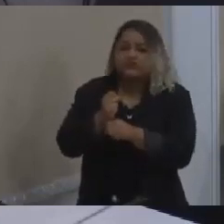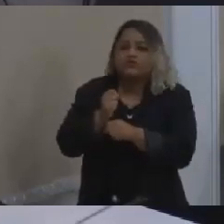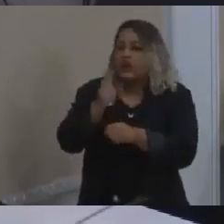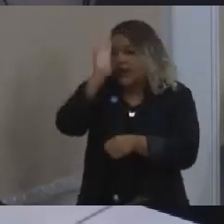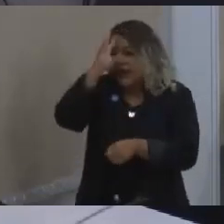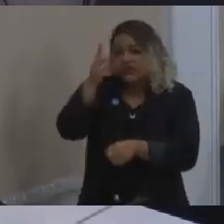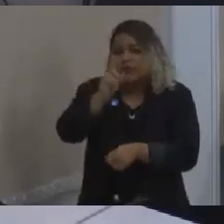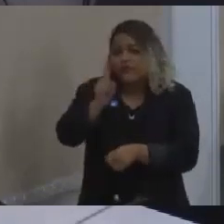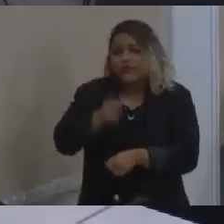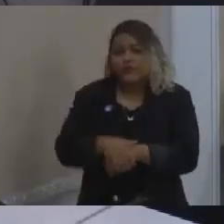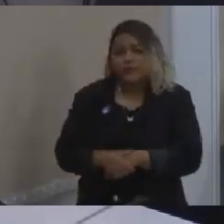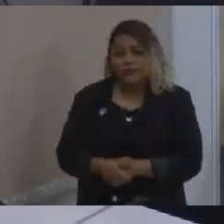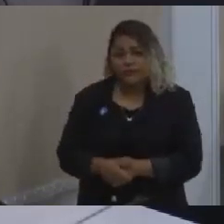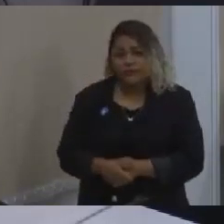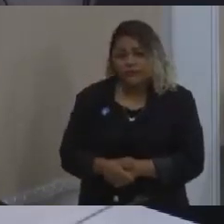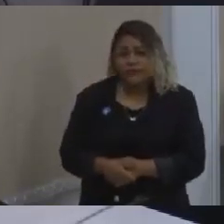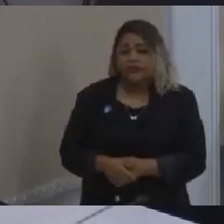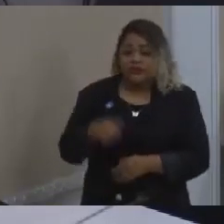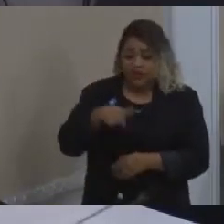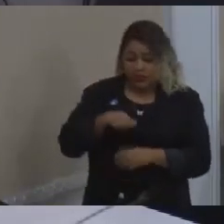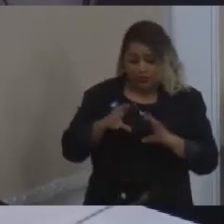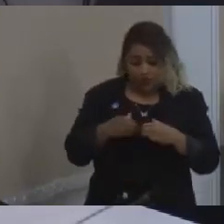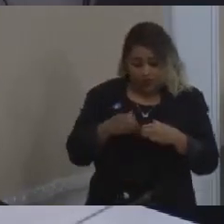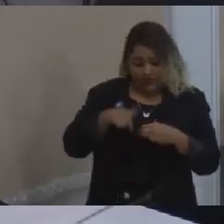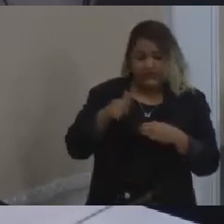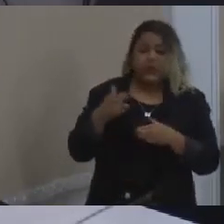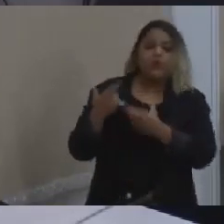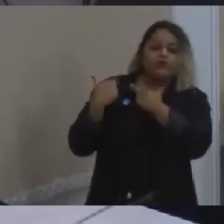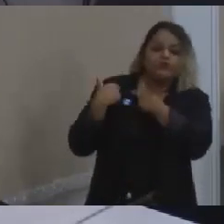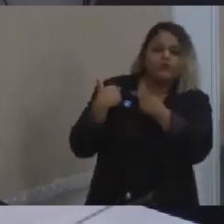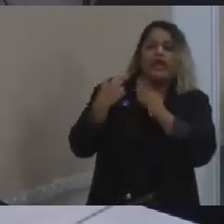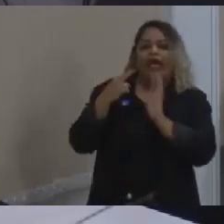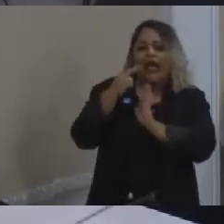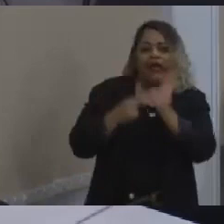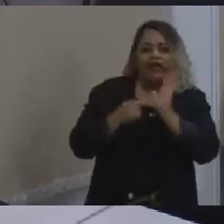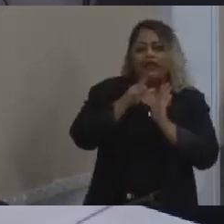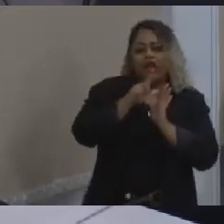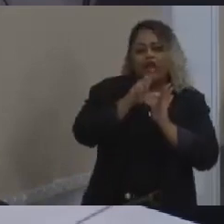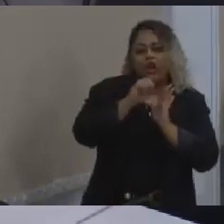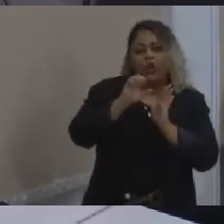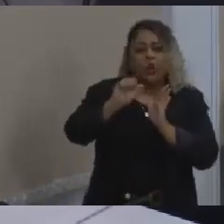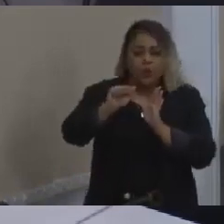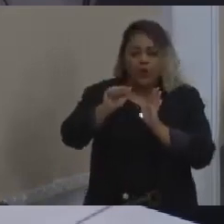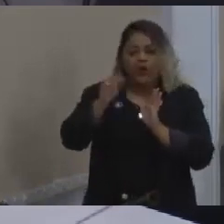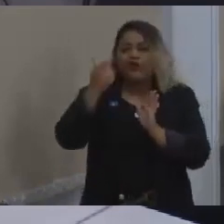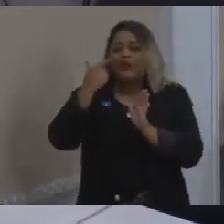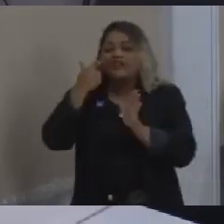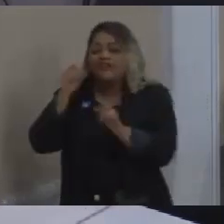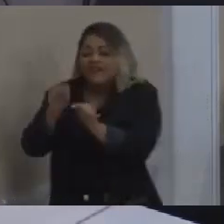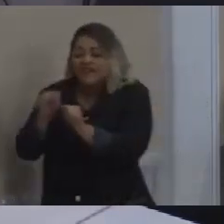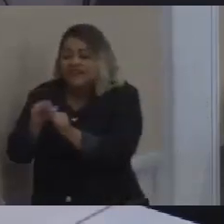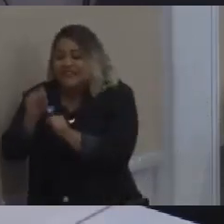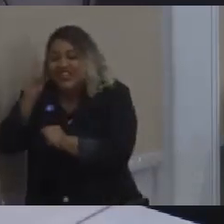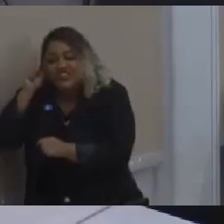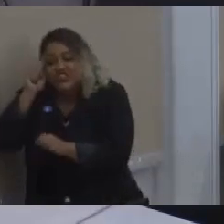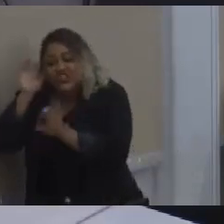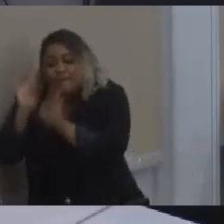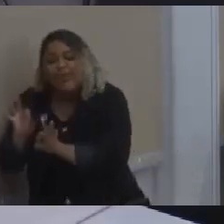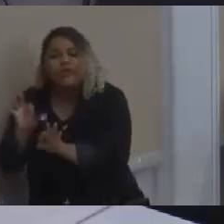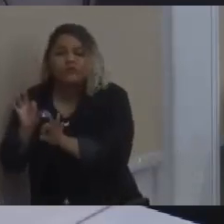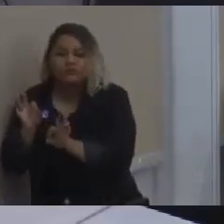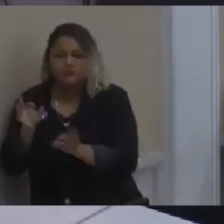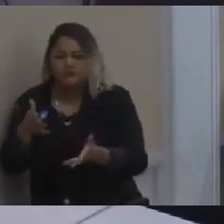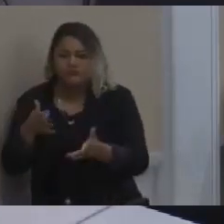Orçamento é de ler o que está escrito na Lô e conectar com a ação prática. Não pode ser um negócio superficial,